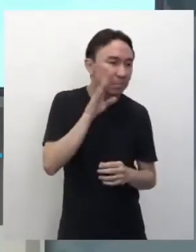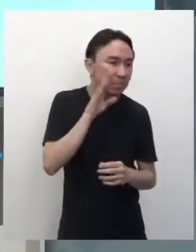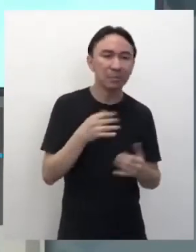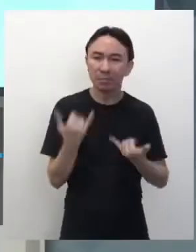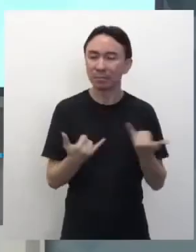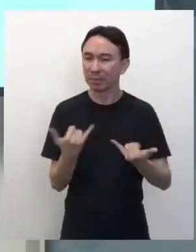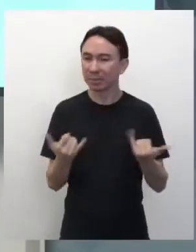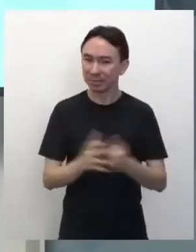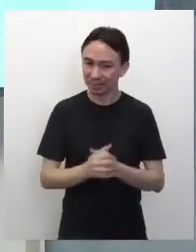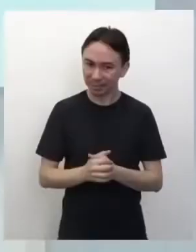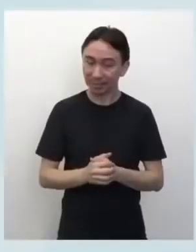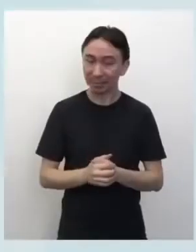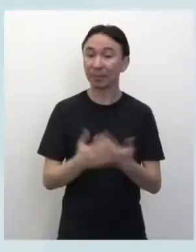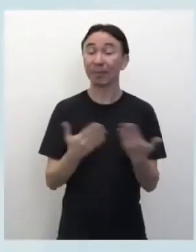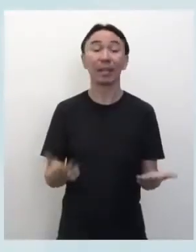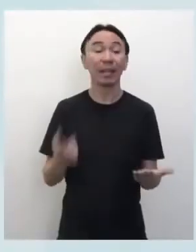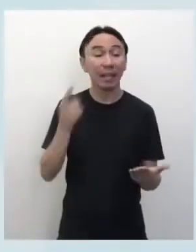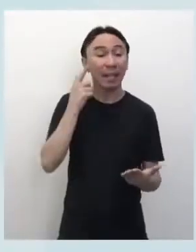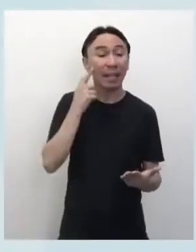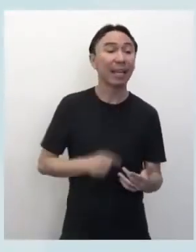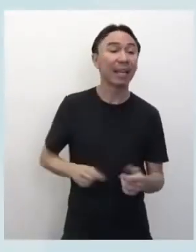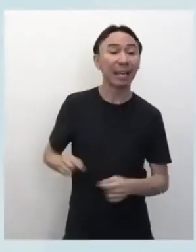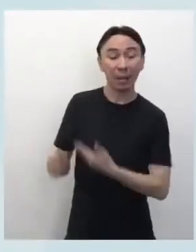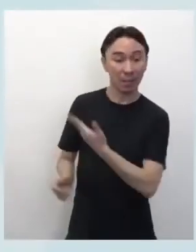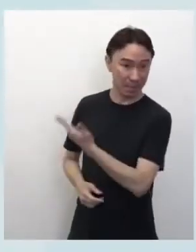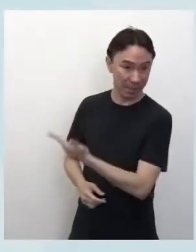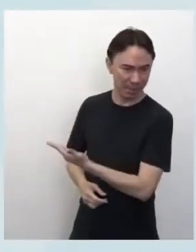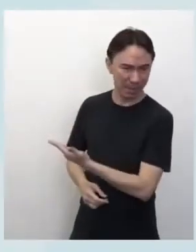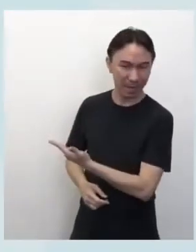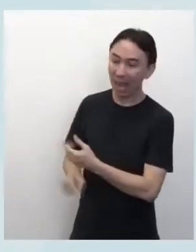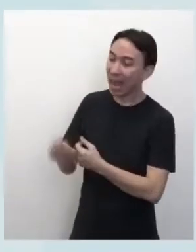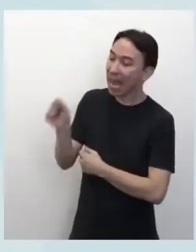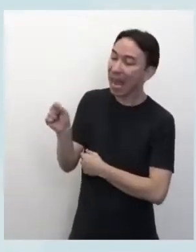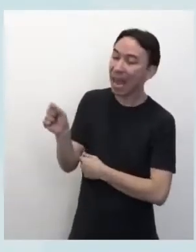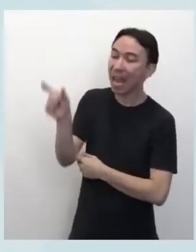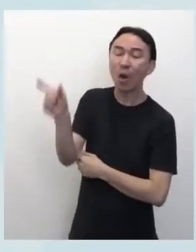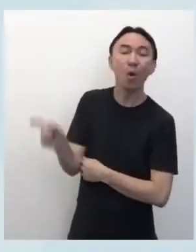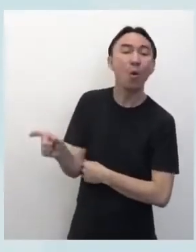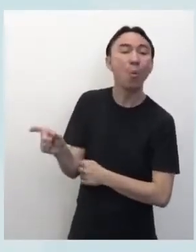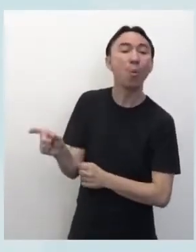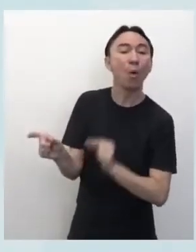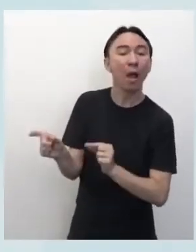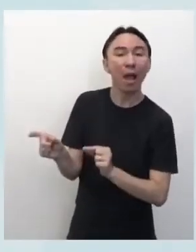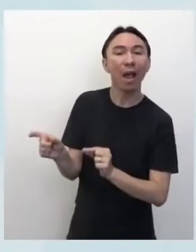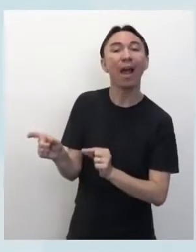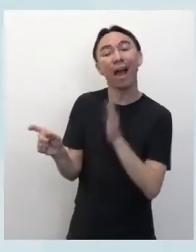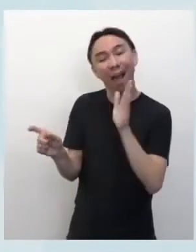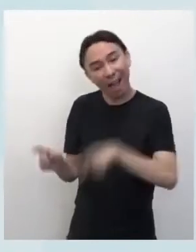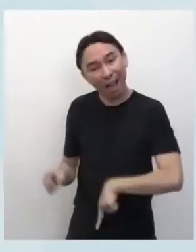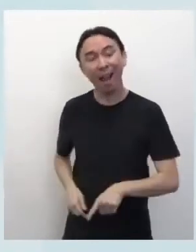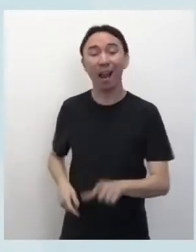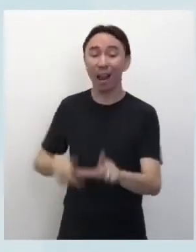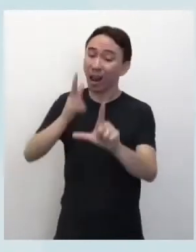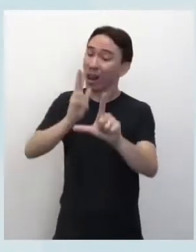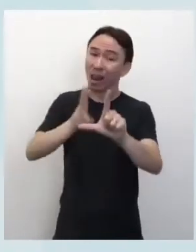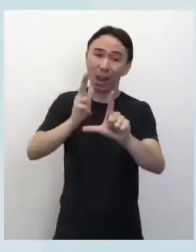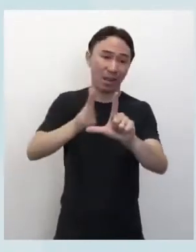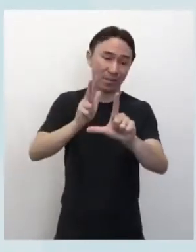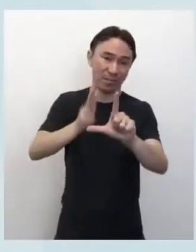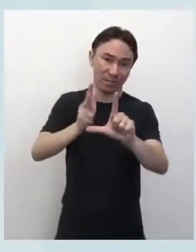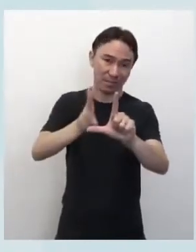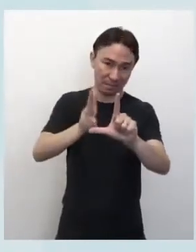Então, lá. Quem ou o que, né? Então, as lives. Então, o assunto girará em torno aí das